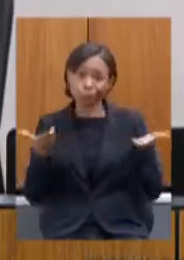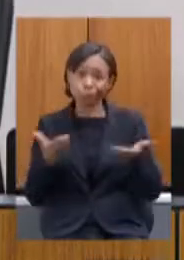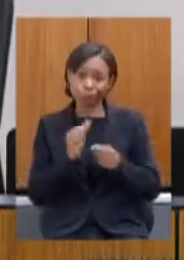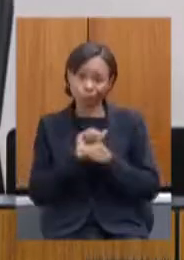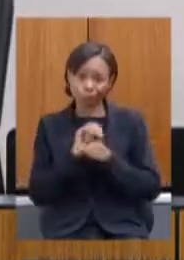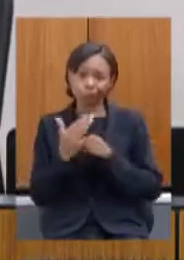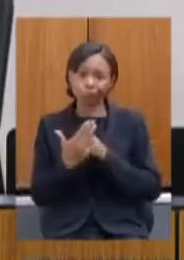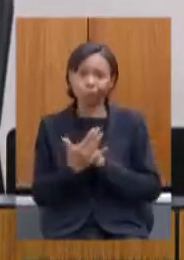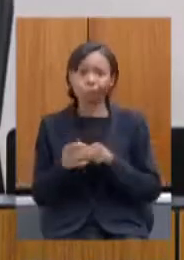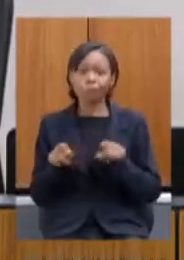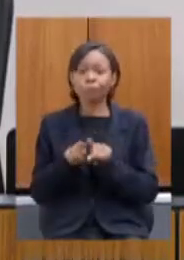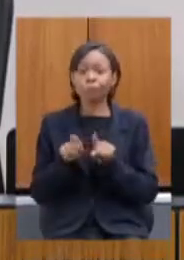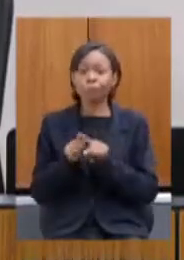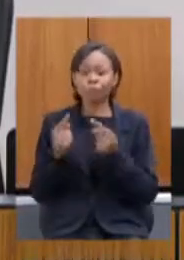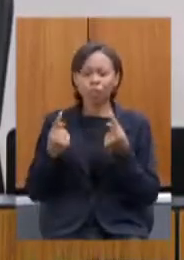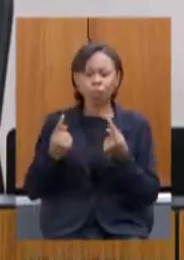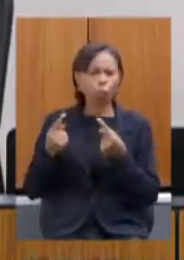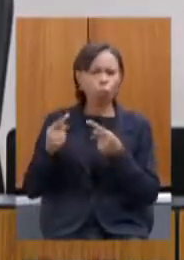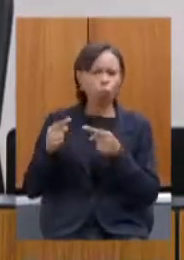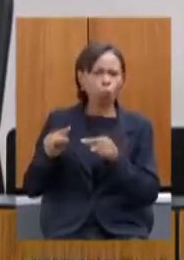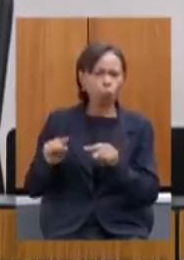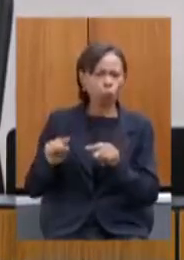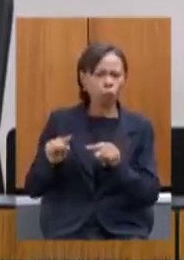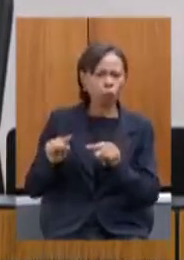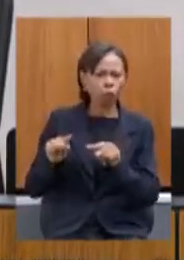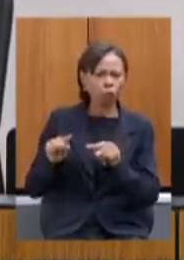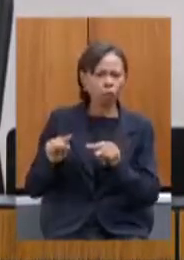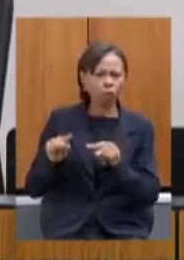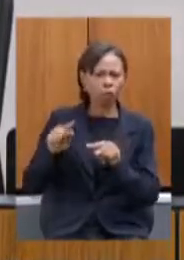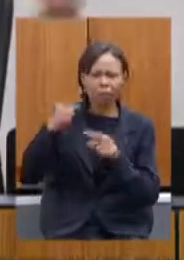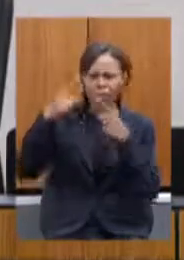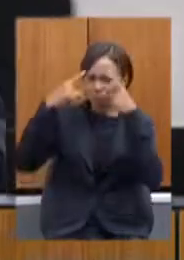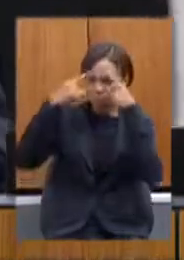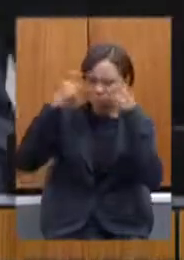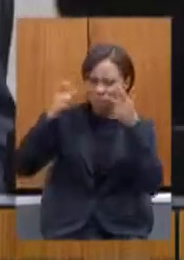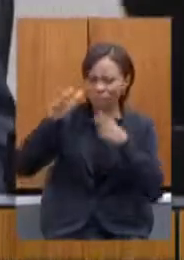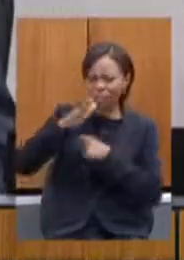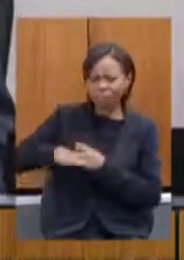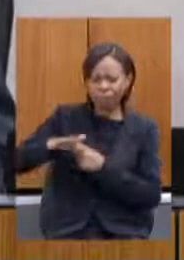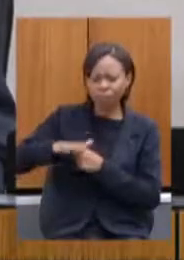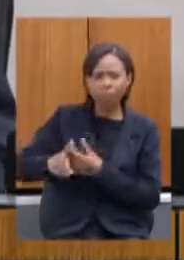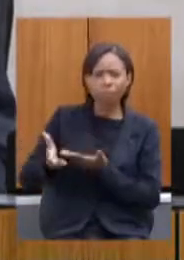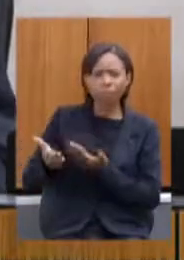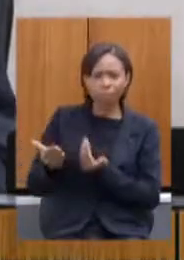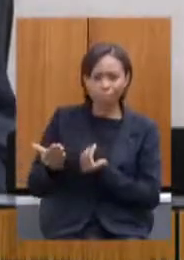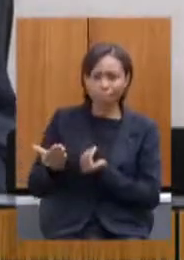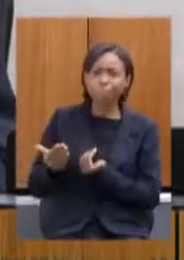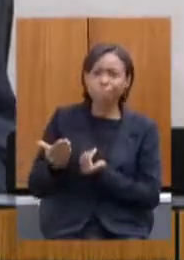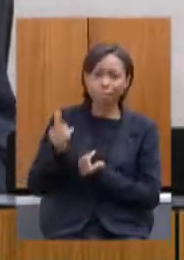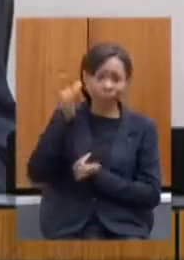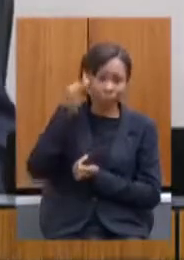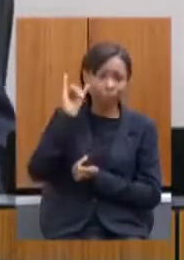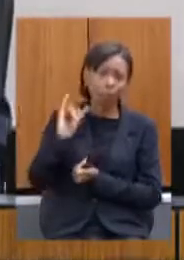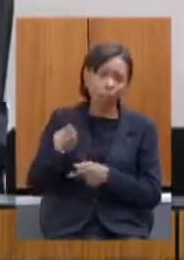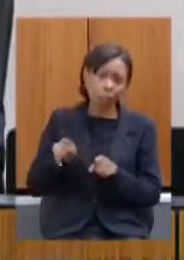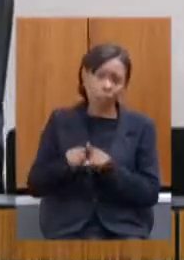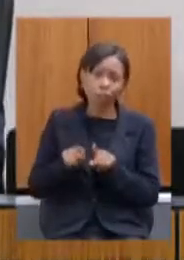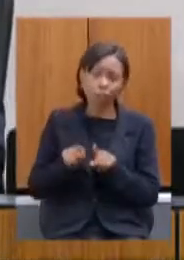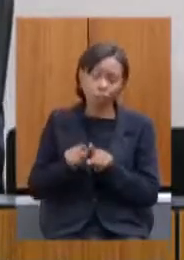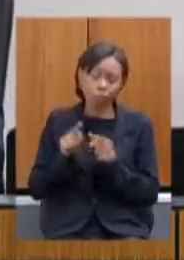combater a violência contra nossas crianças e adolescentes e aqui também